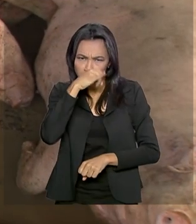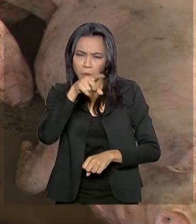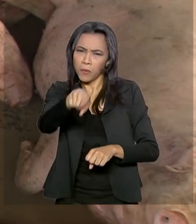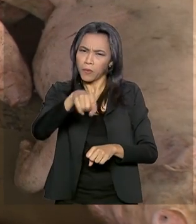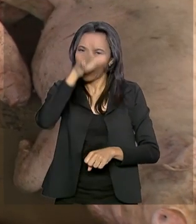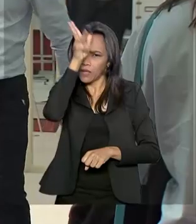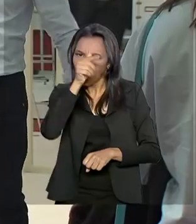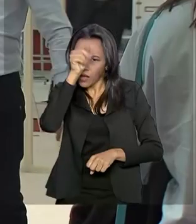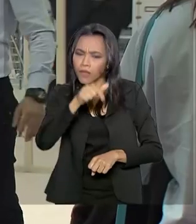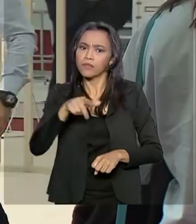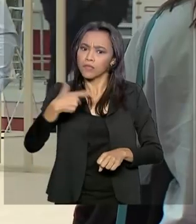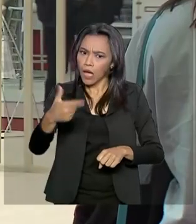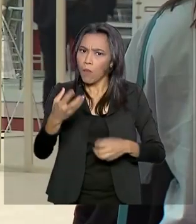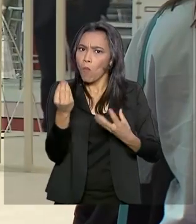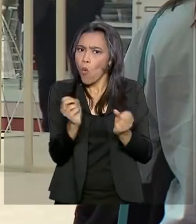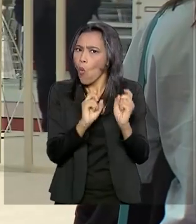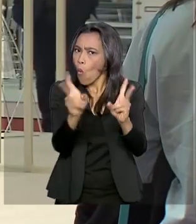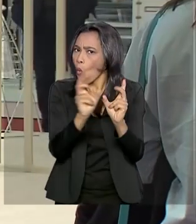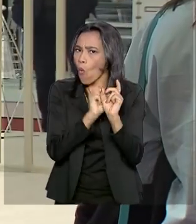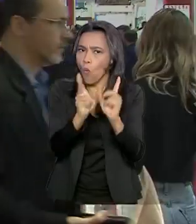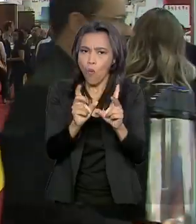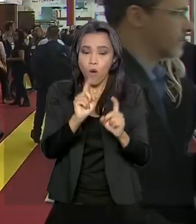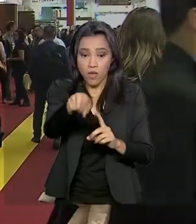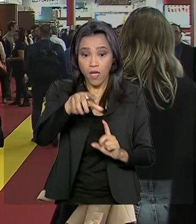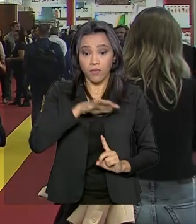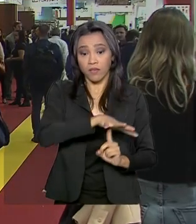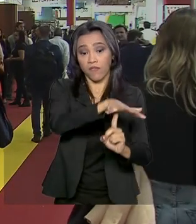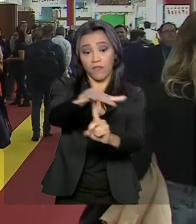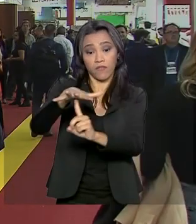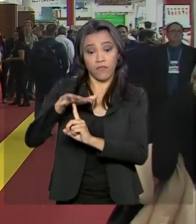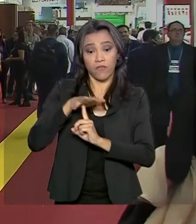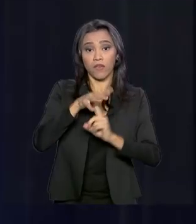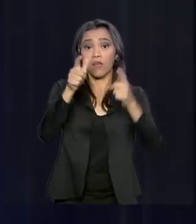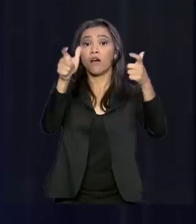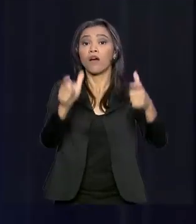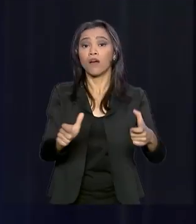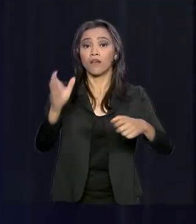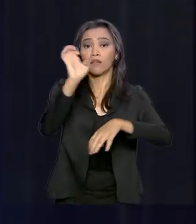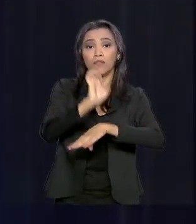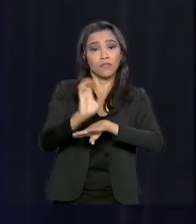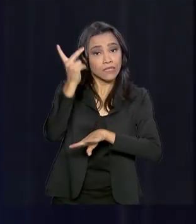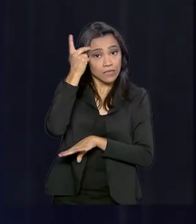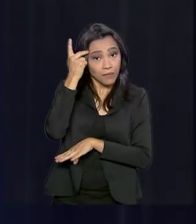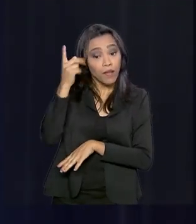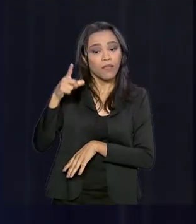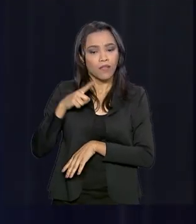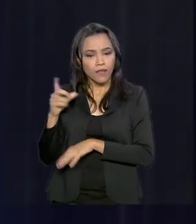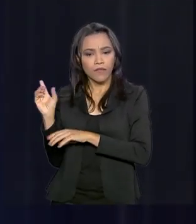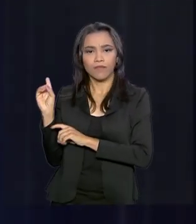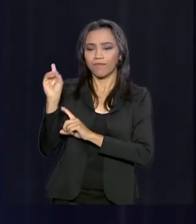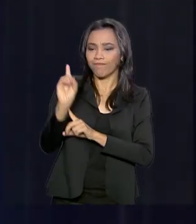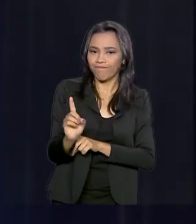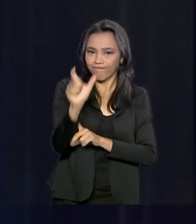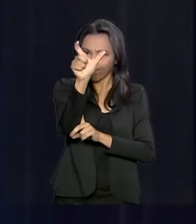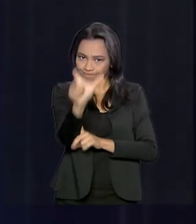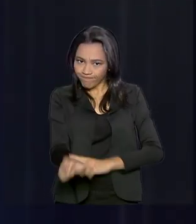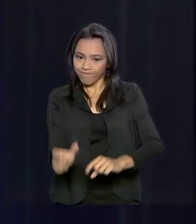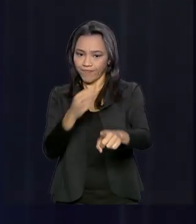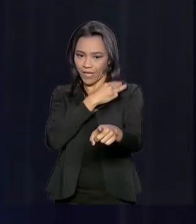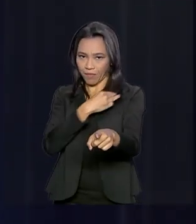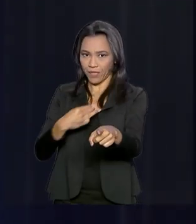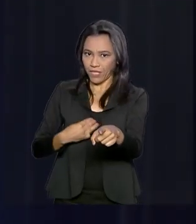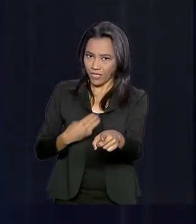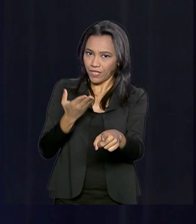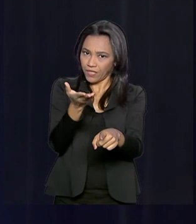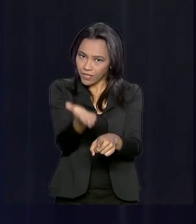em alta no mundo e são a estrela dessa feira que acontece em São Paulo. O evento contou com a presença da ministra da Agricultura,